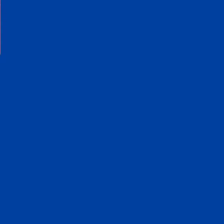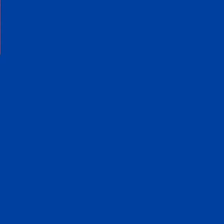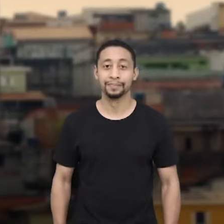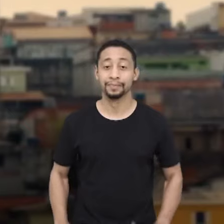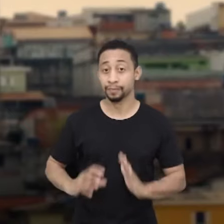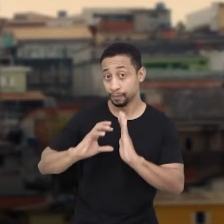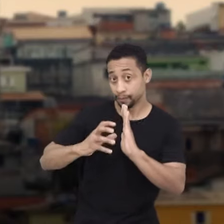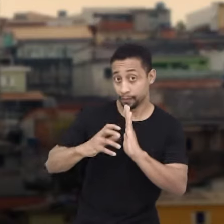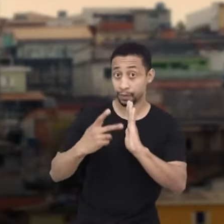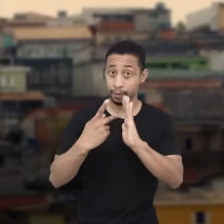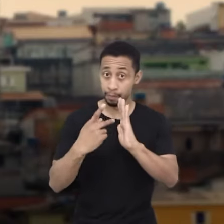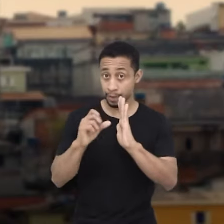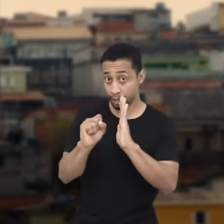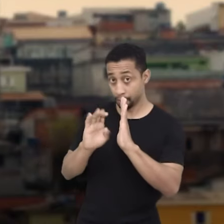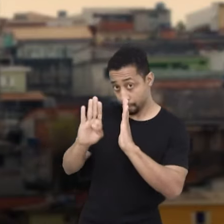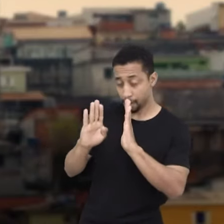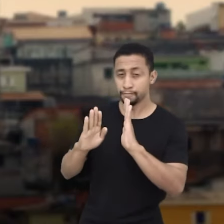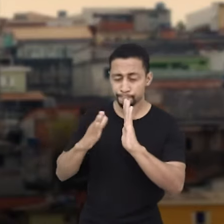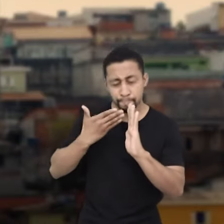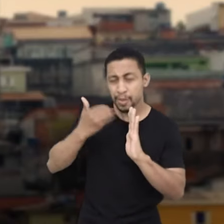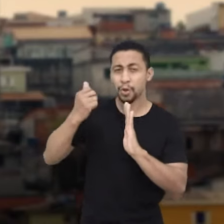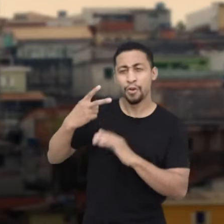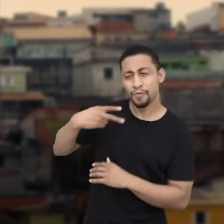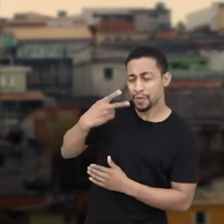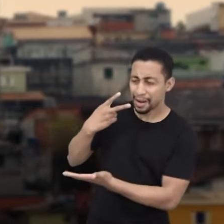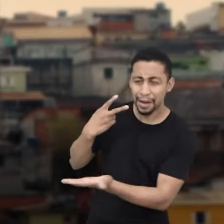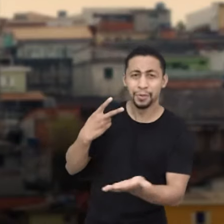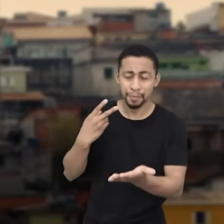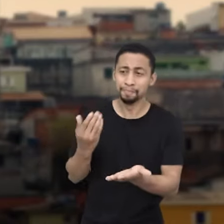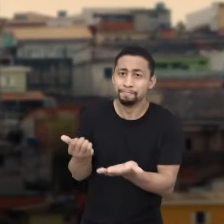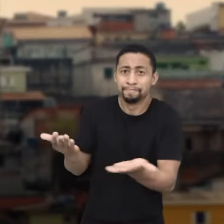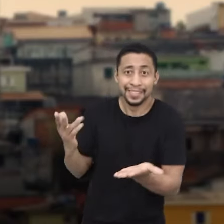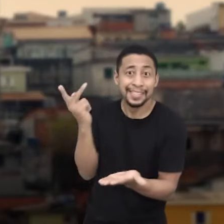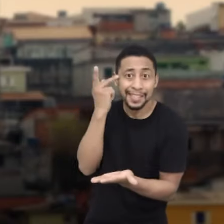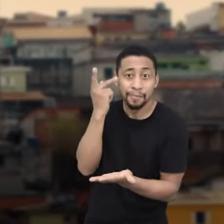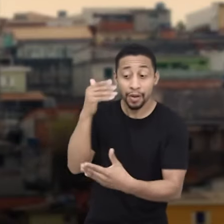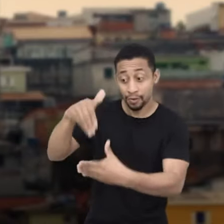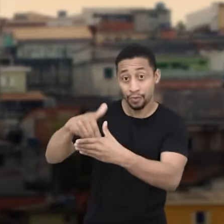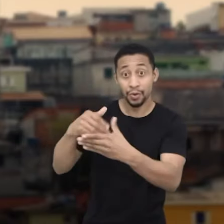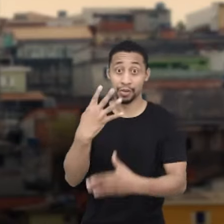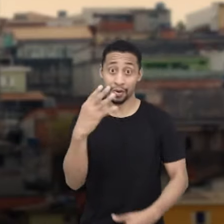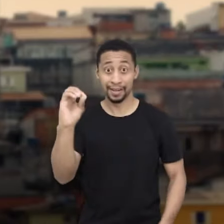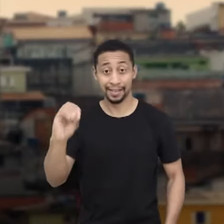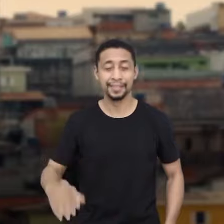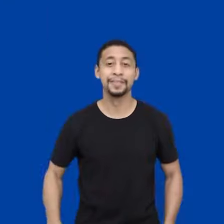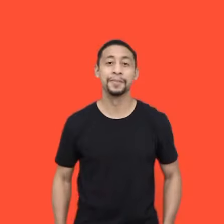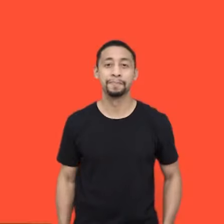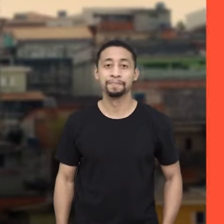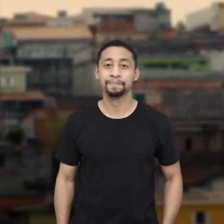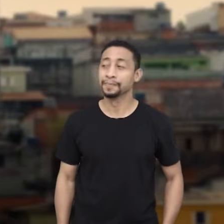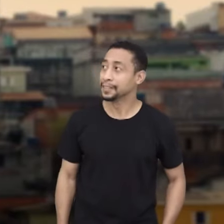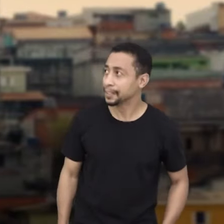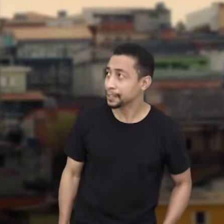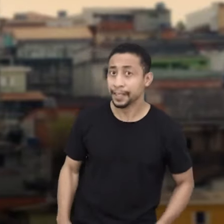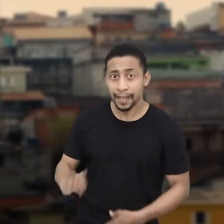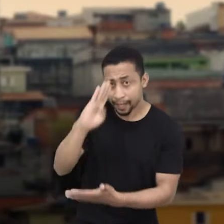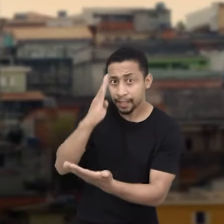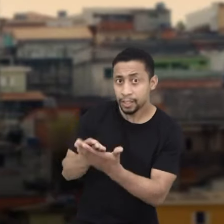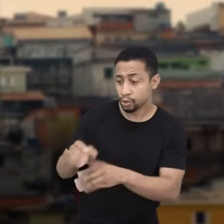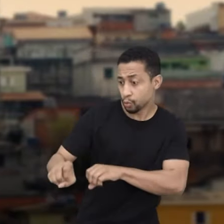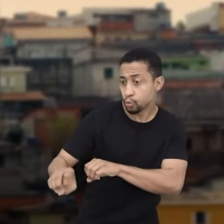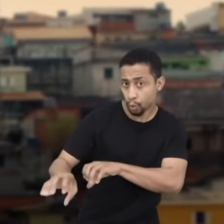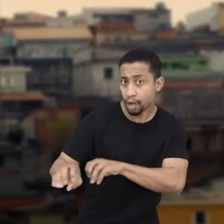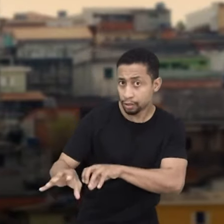Tabata! O PSB tem os melhores candidatos a vereador de São Paulo. Vote 40! Acredito na